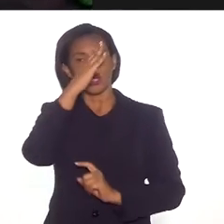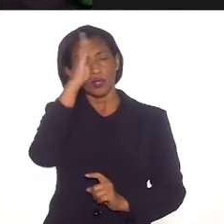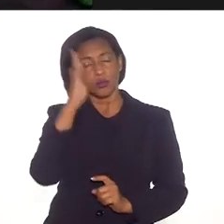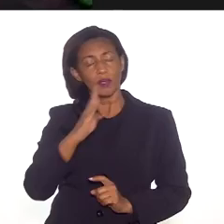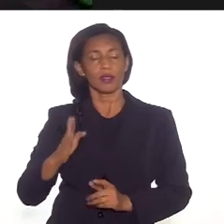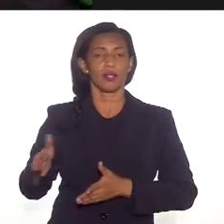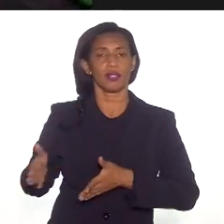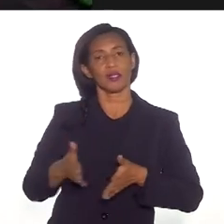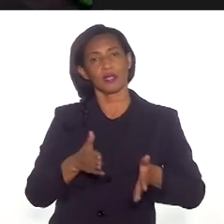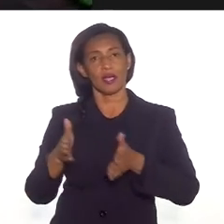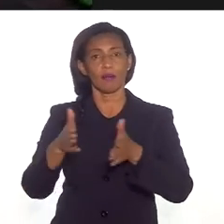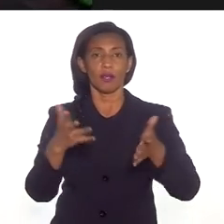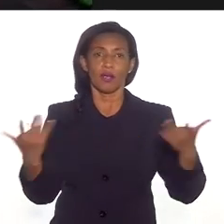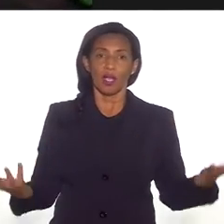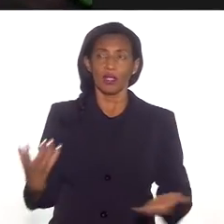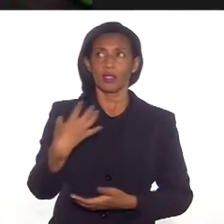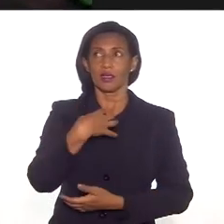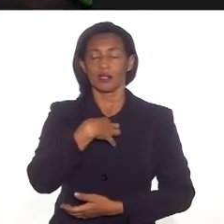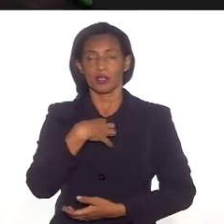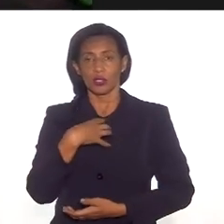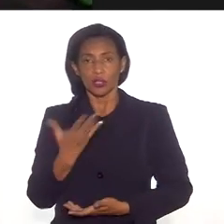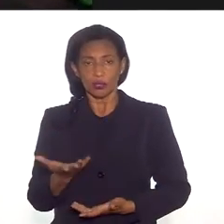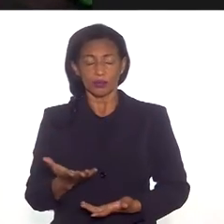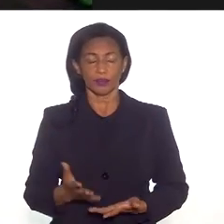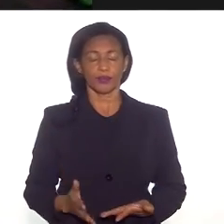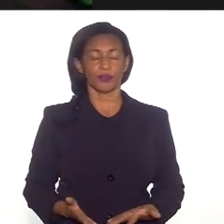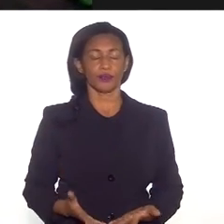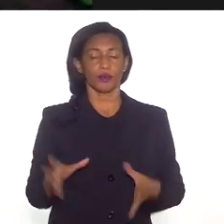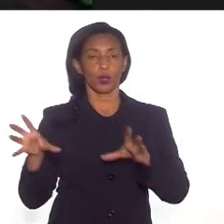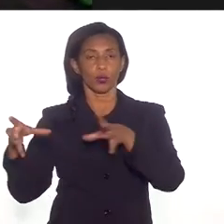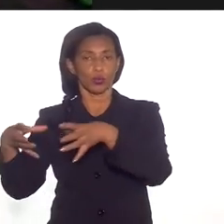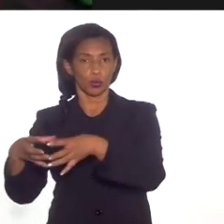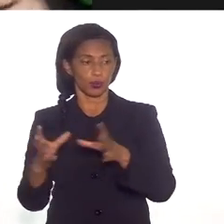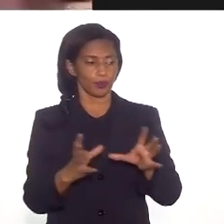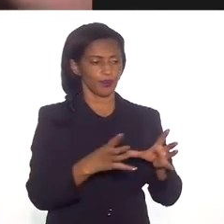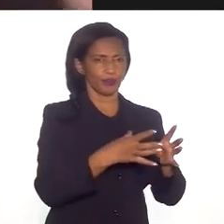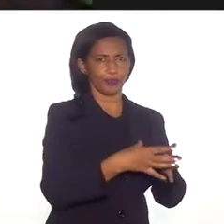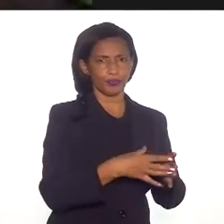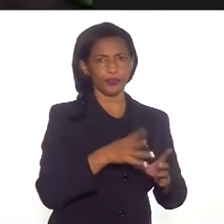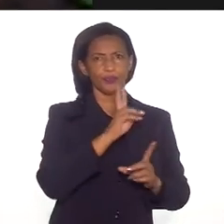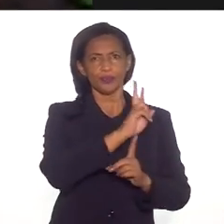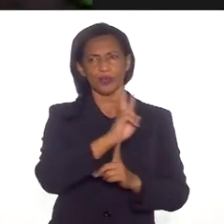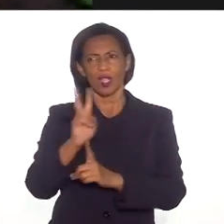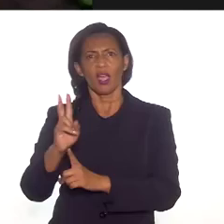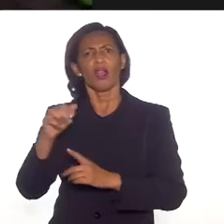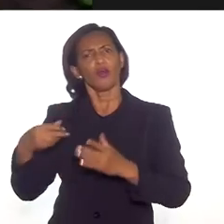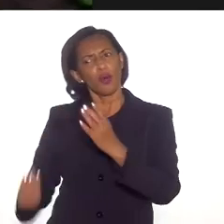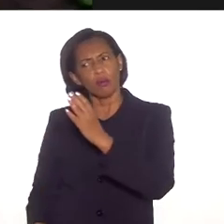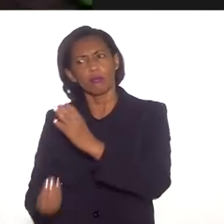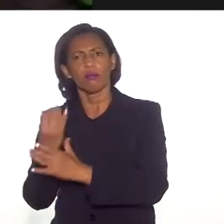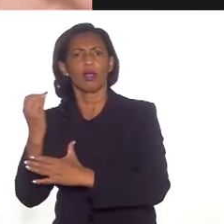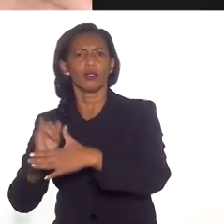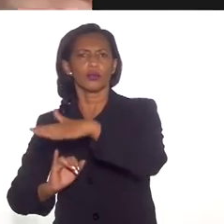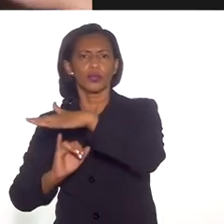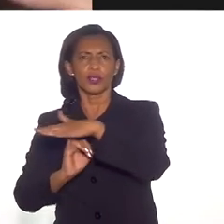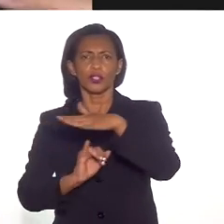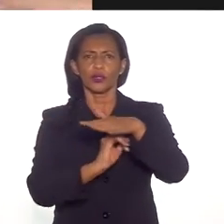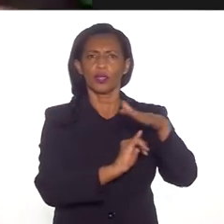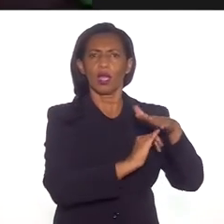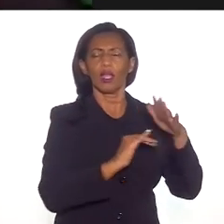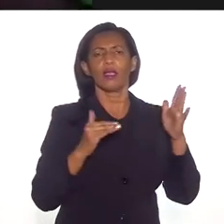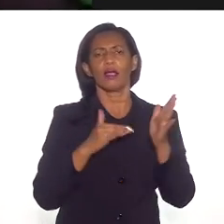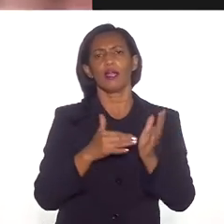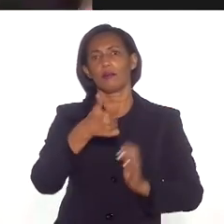brasileira nesse caminho. Aí, nesse sentido, os grupos indígenas foram criando as suas instituições que